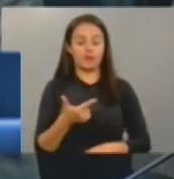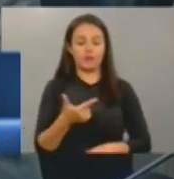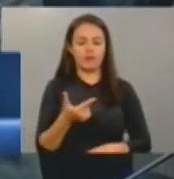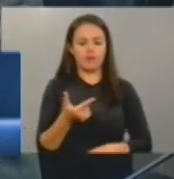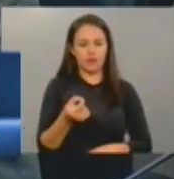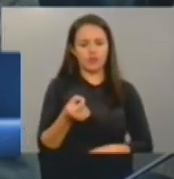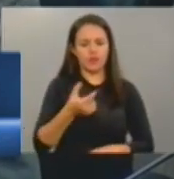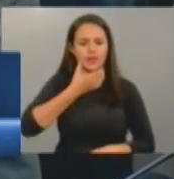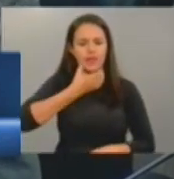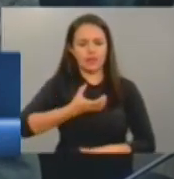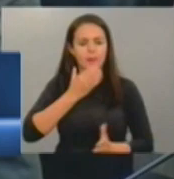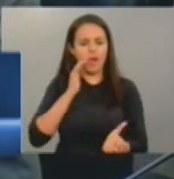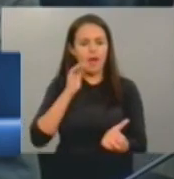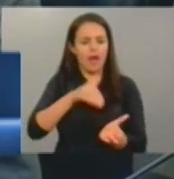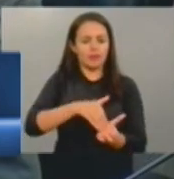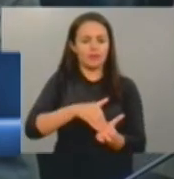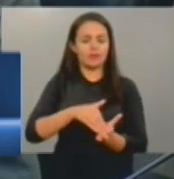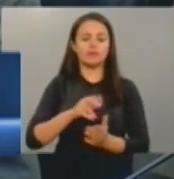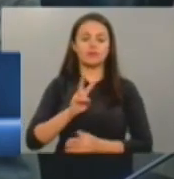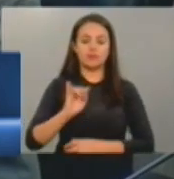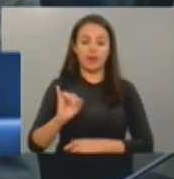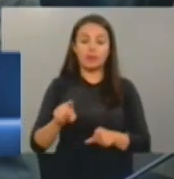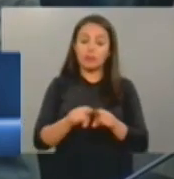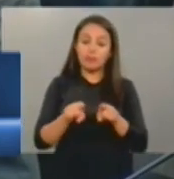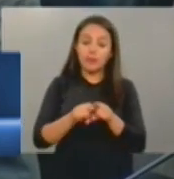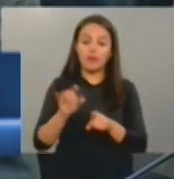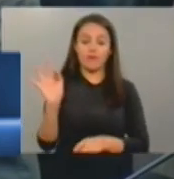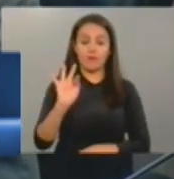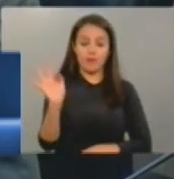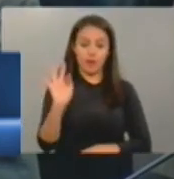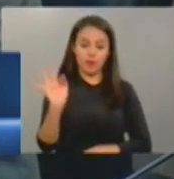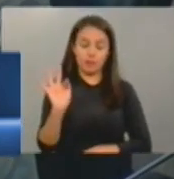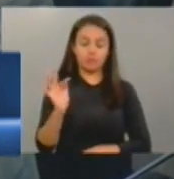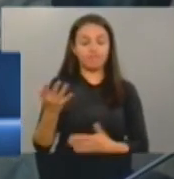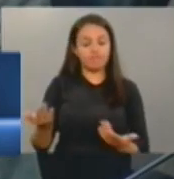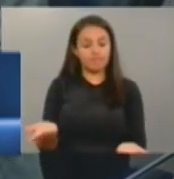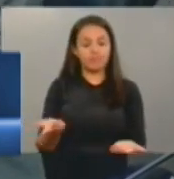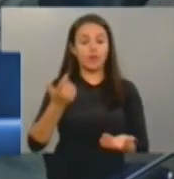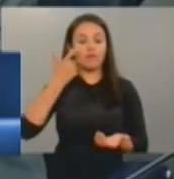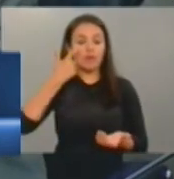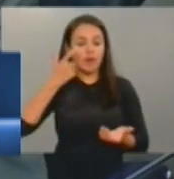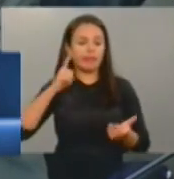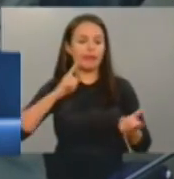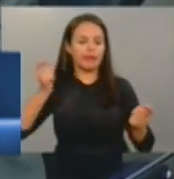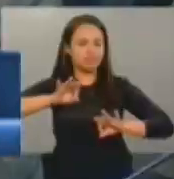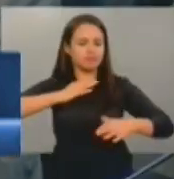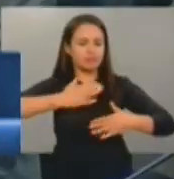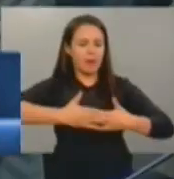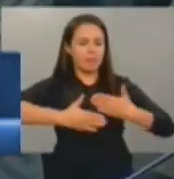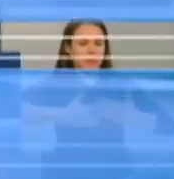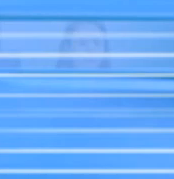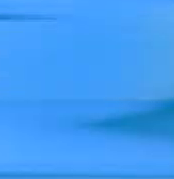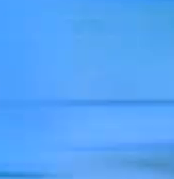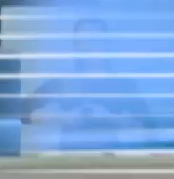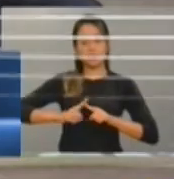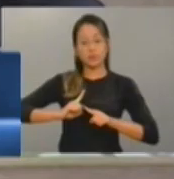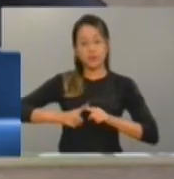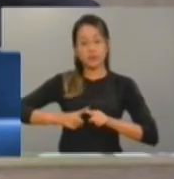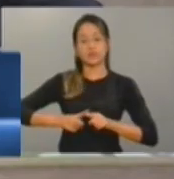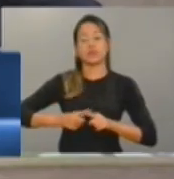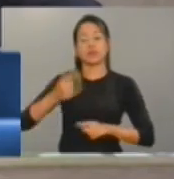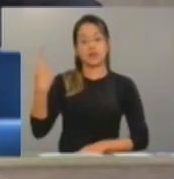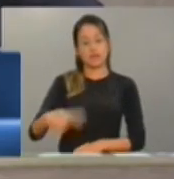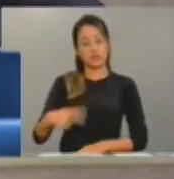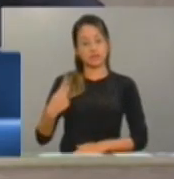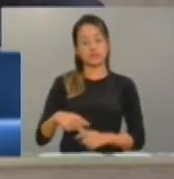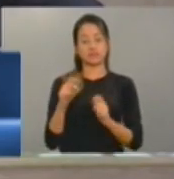é a terceira elevatória, previsão para fevereiro. Portanto, a gente vê que ela está andando num cronograma. que tramita nessa